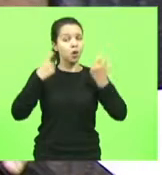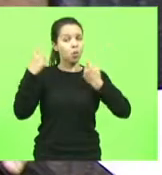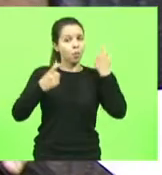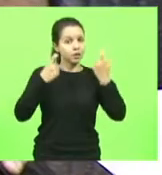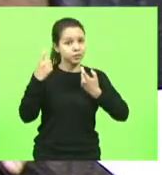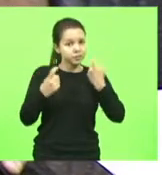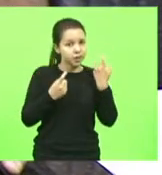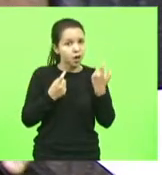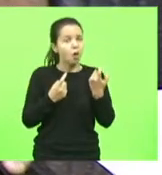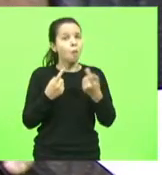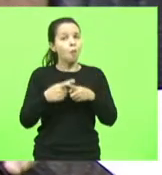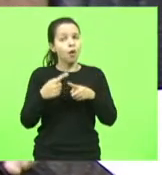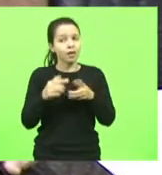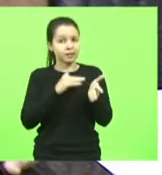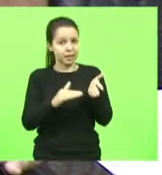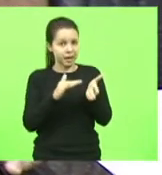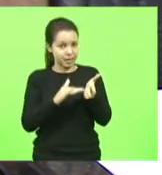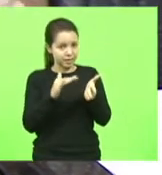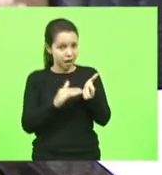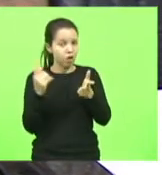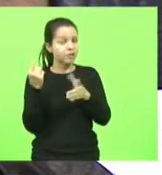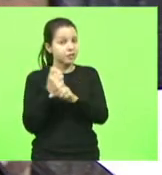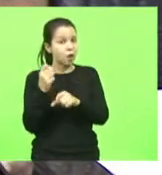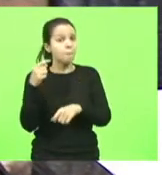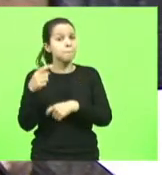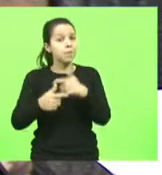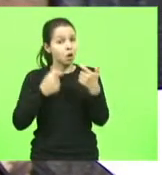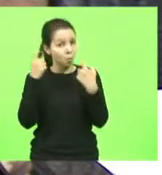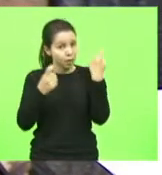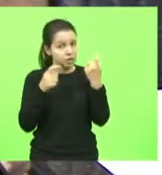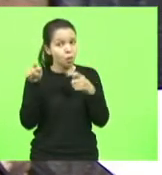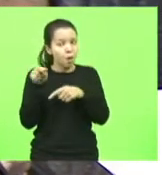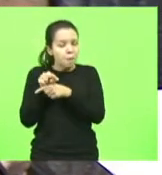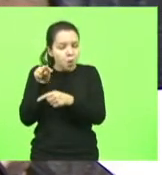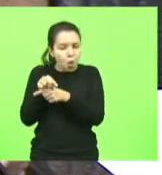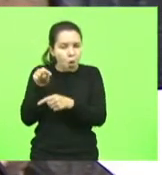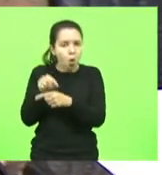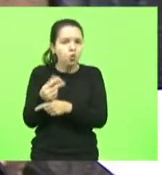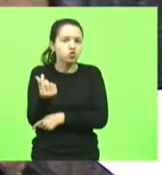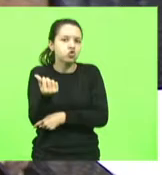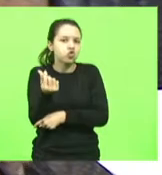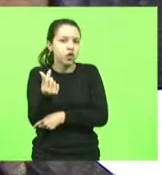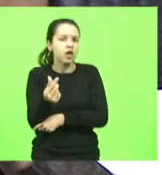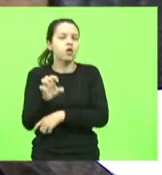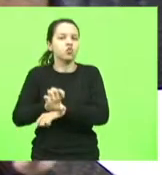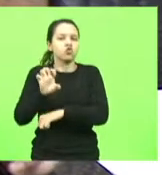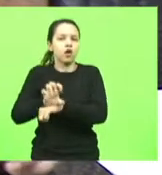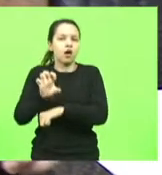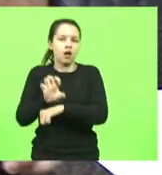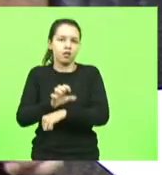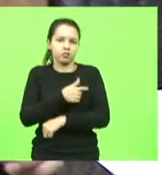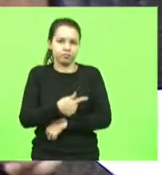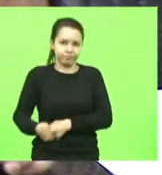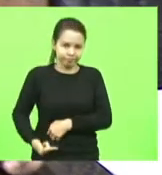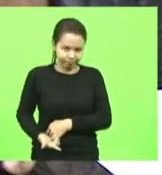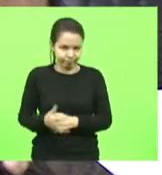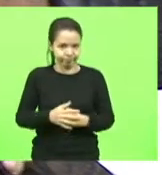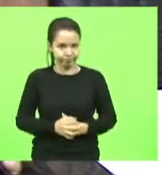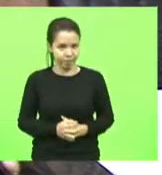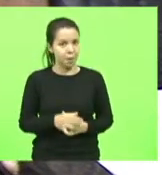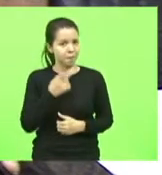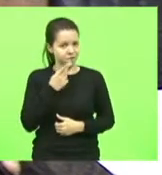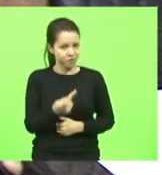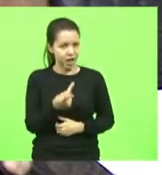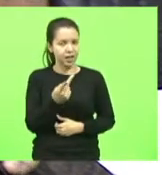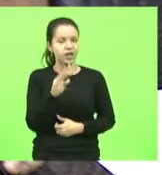do secretário da Fazenda, que deveria ser o guardião do nosso tesouro estadual. E quando eu digo tesouro, não é uma forma carinhosa